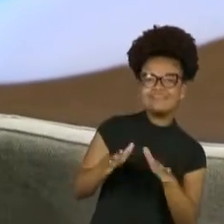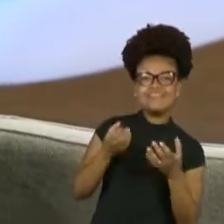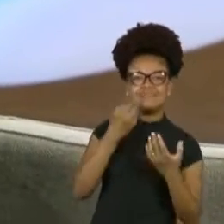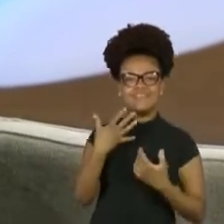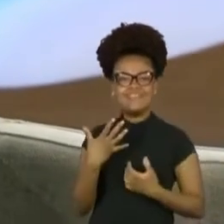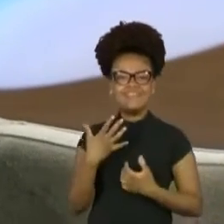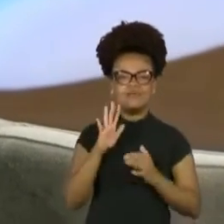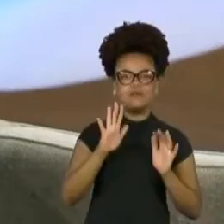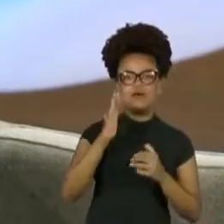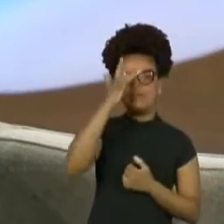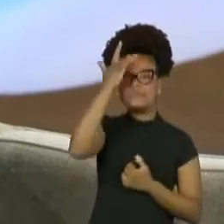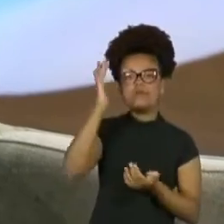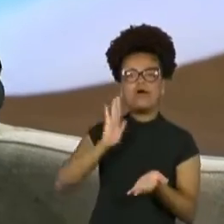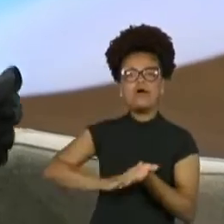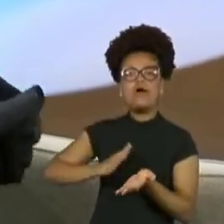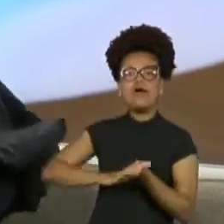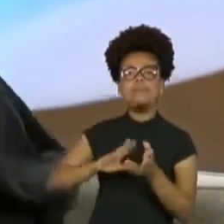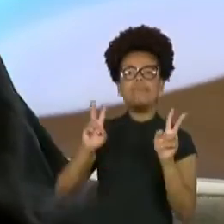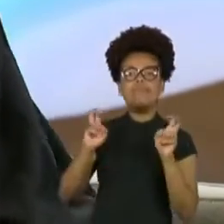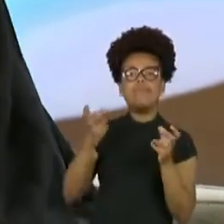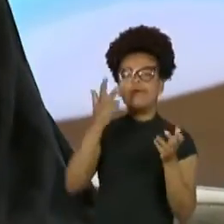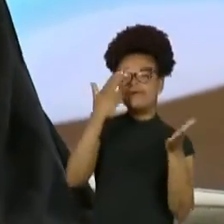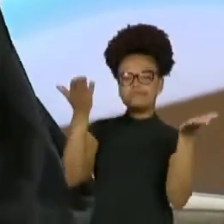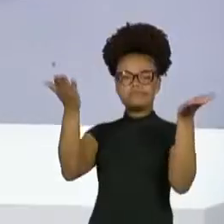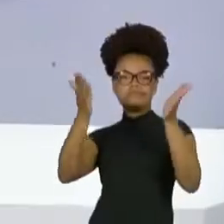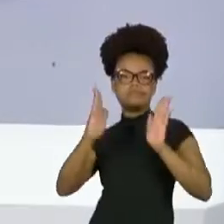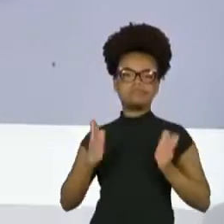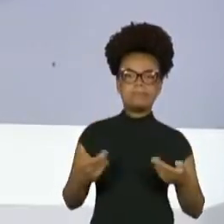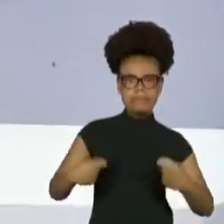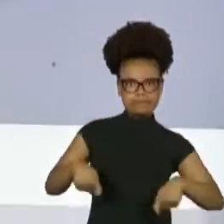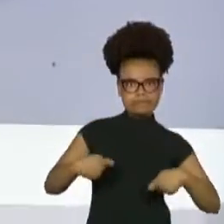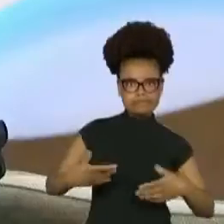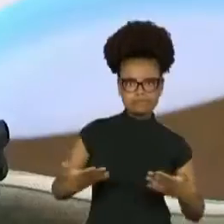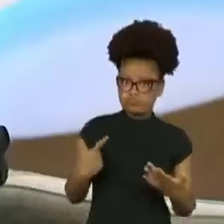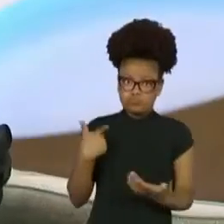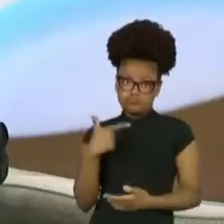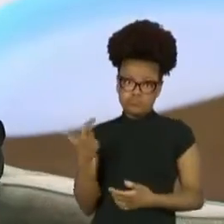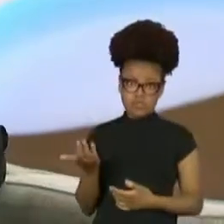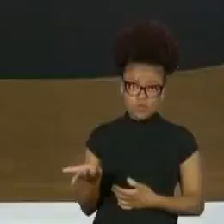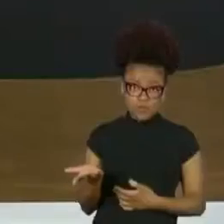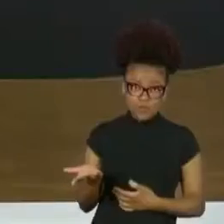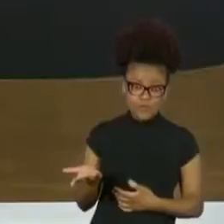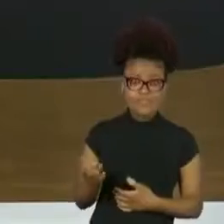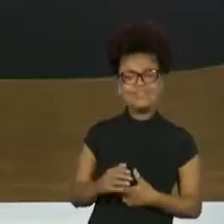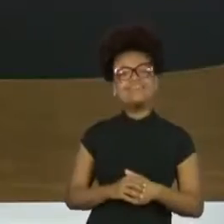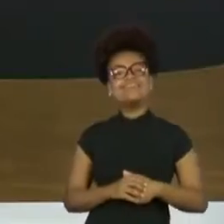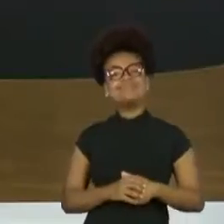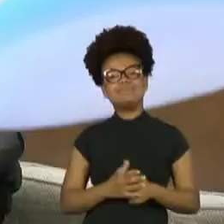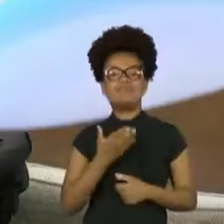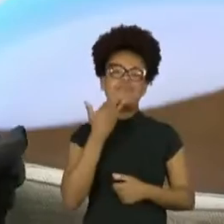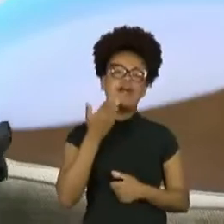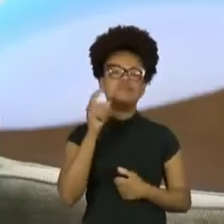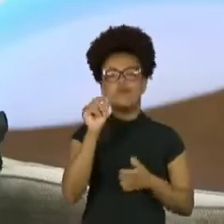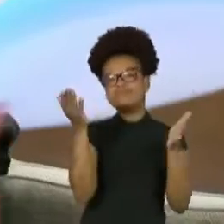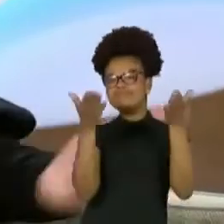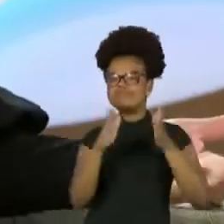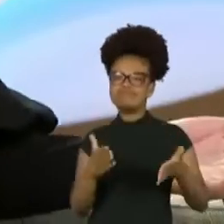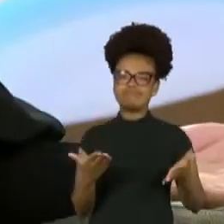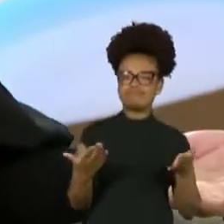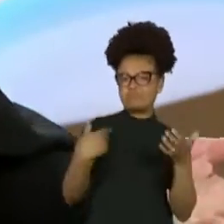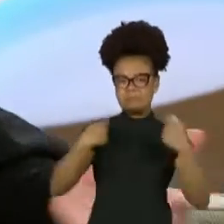é, cadê aquele corpinho que você tinha? Uns falam corpinho, outros falam corpão,